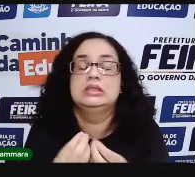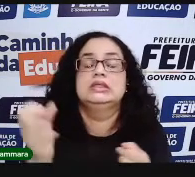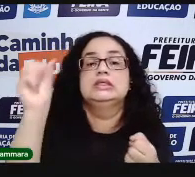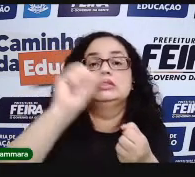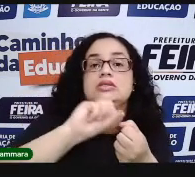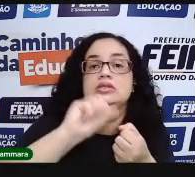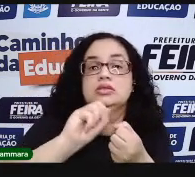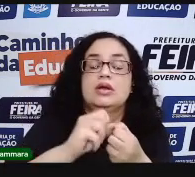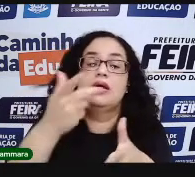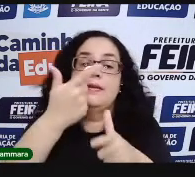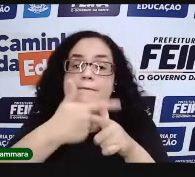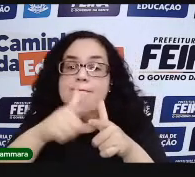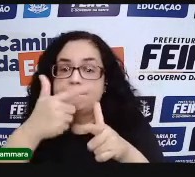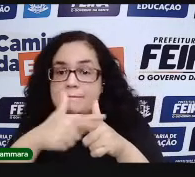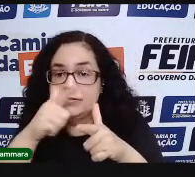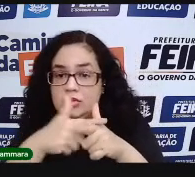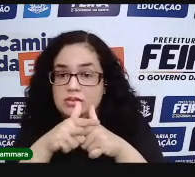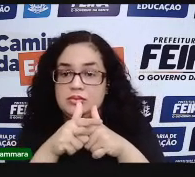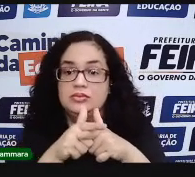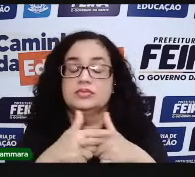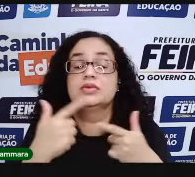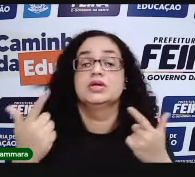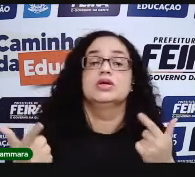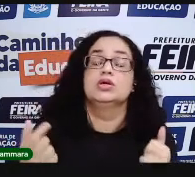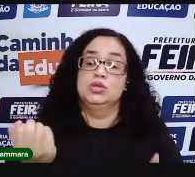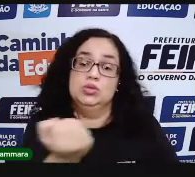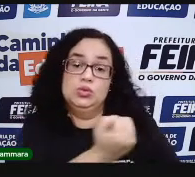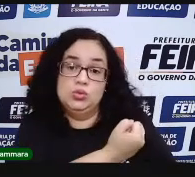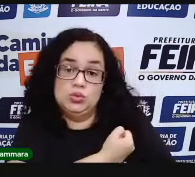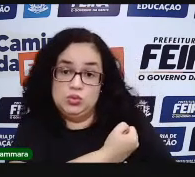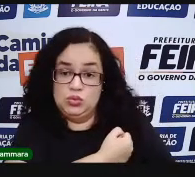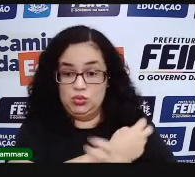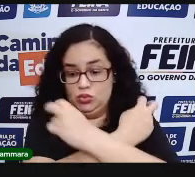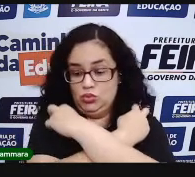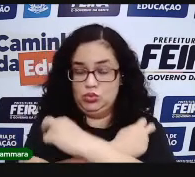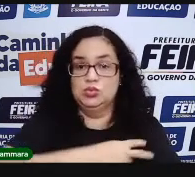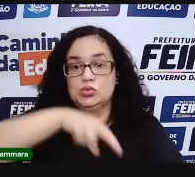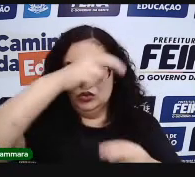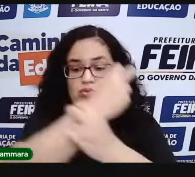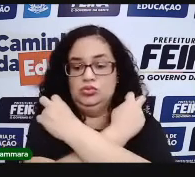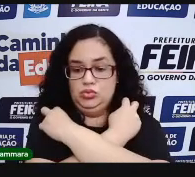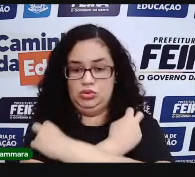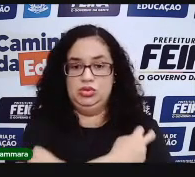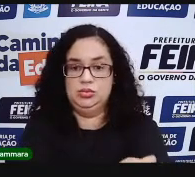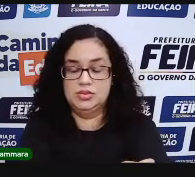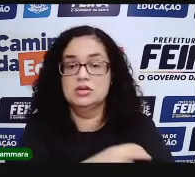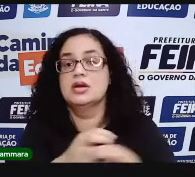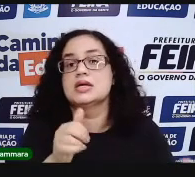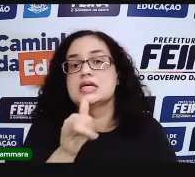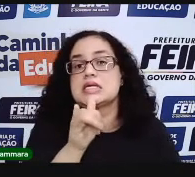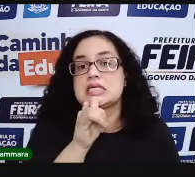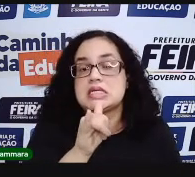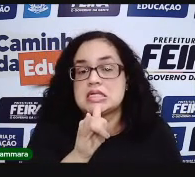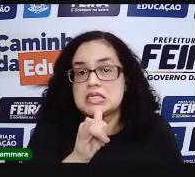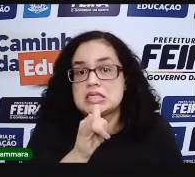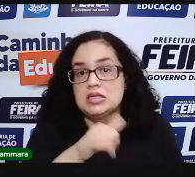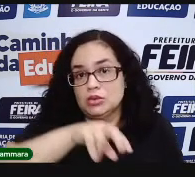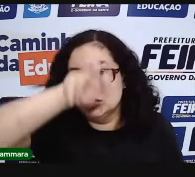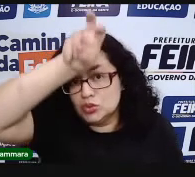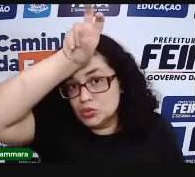forma de resolver esse problema. O sistema de numeração egípcio é um exemplo que eu quero dar para vocês, né?